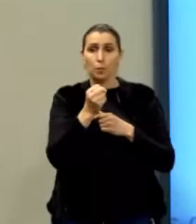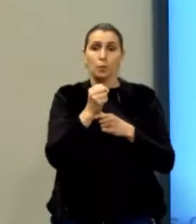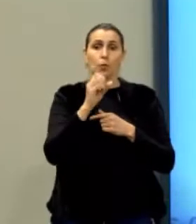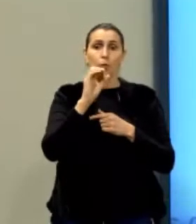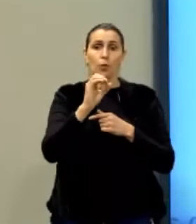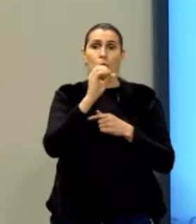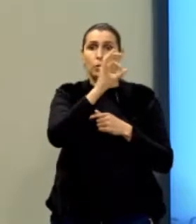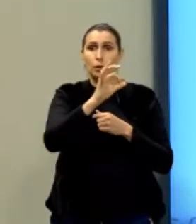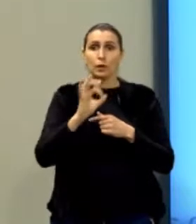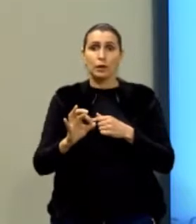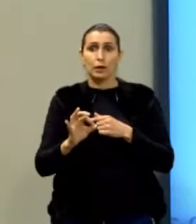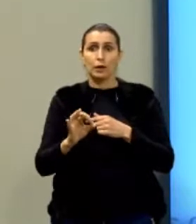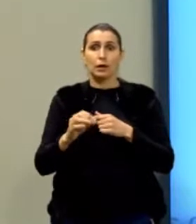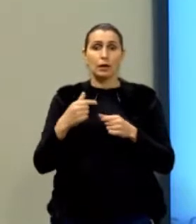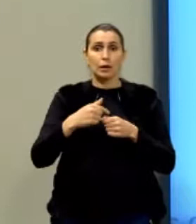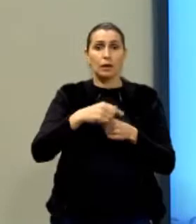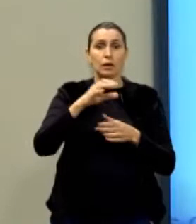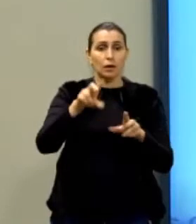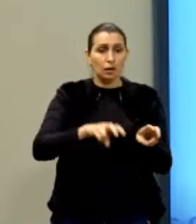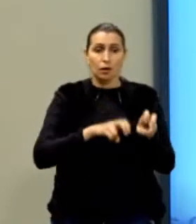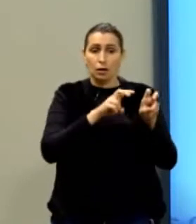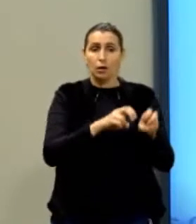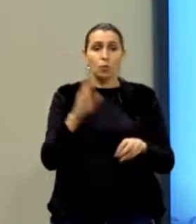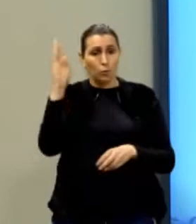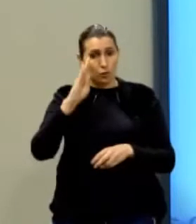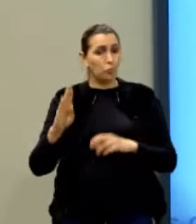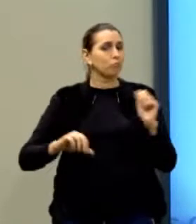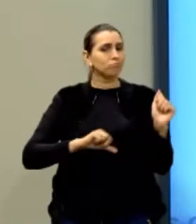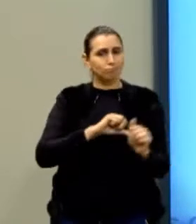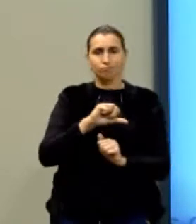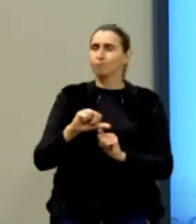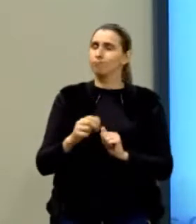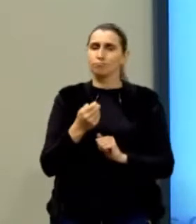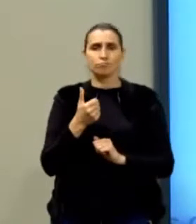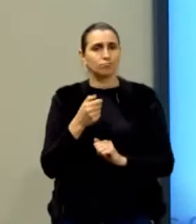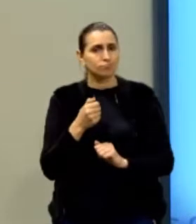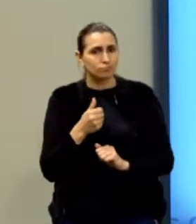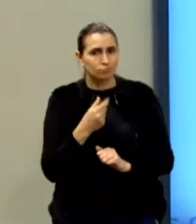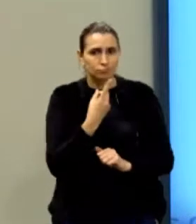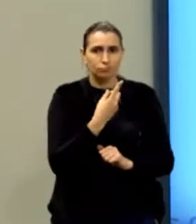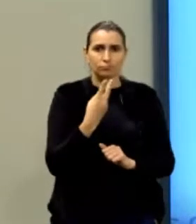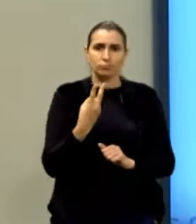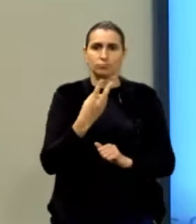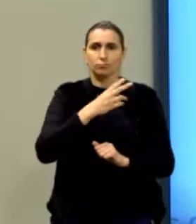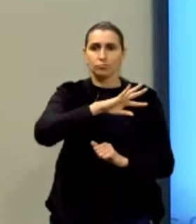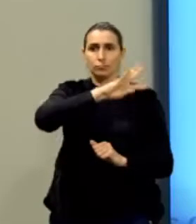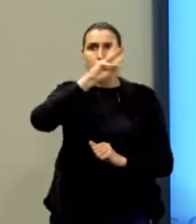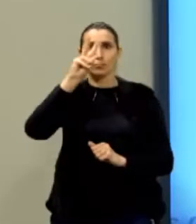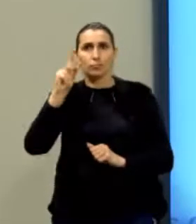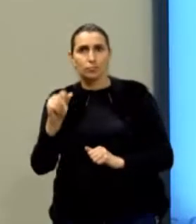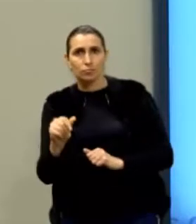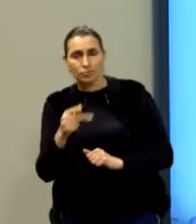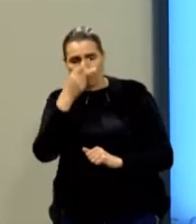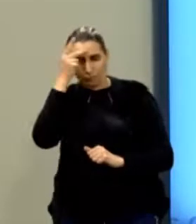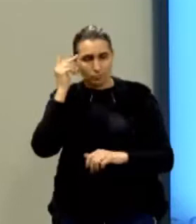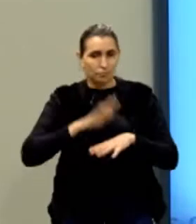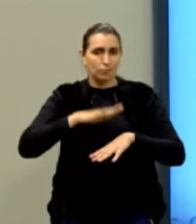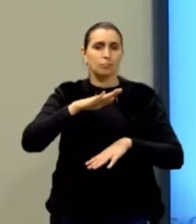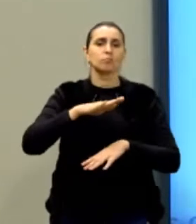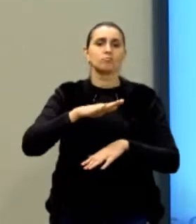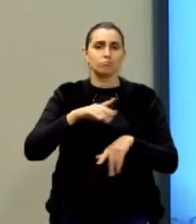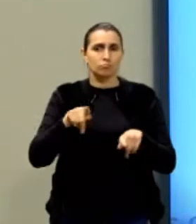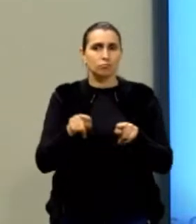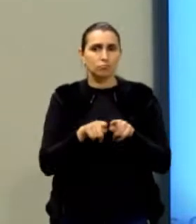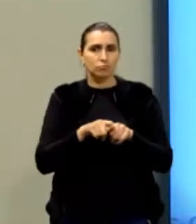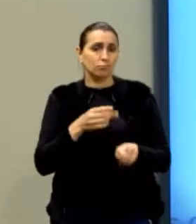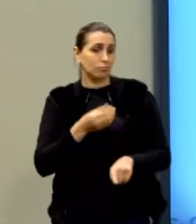cidades do interior. Desde então, o país mudou. Quase 120 milhões de pessoas a mais passaram